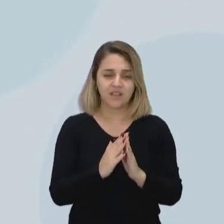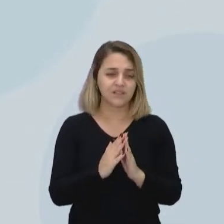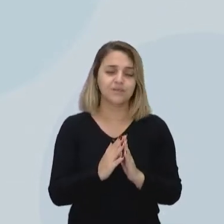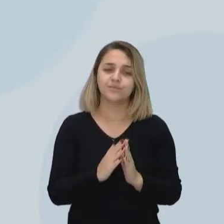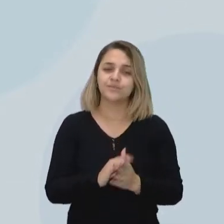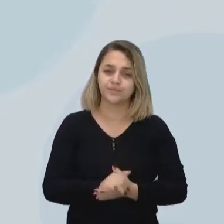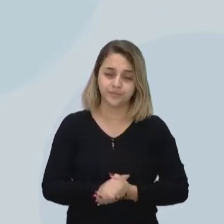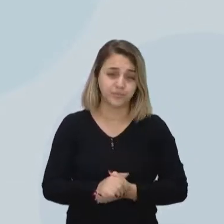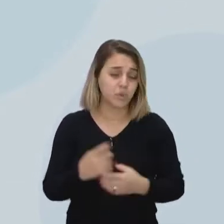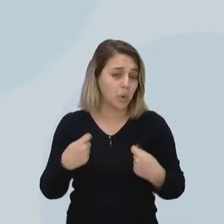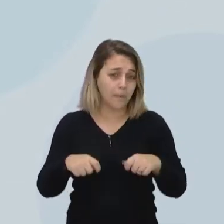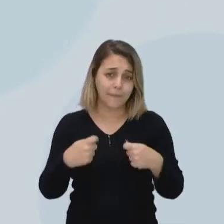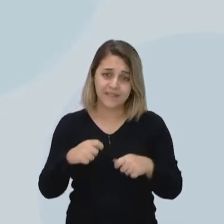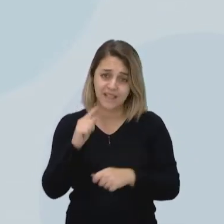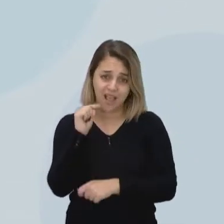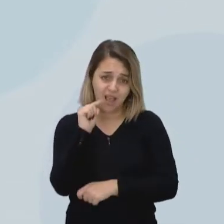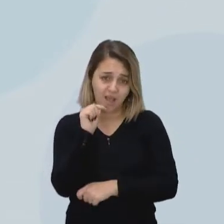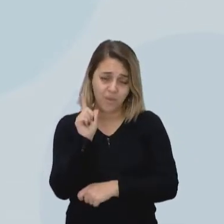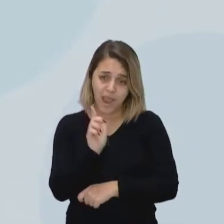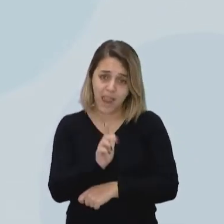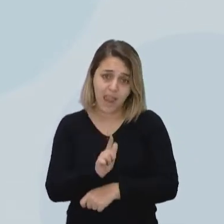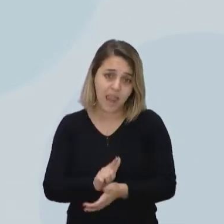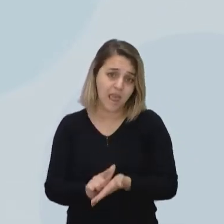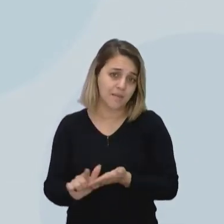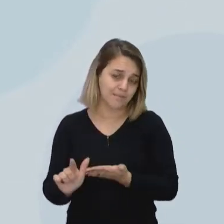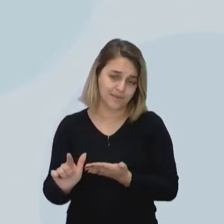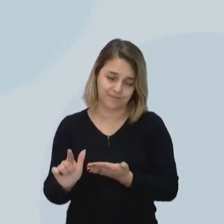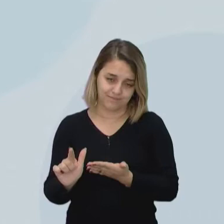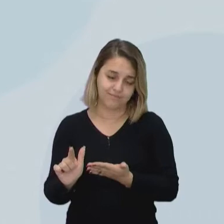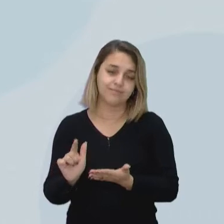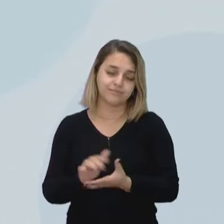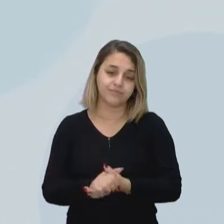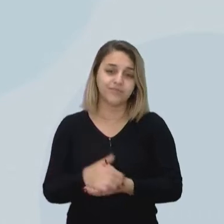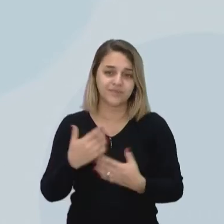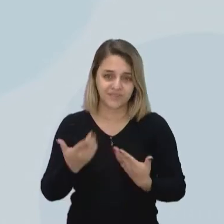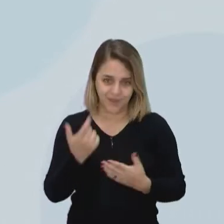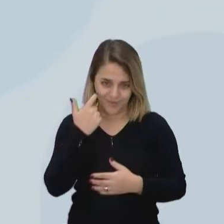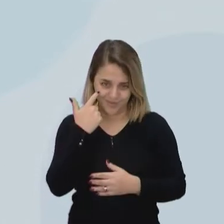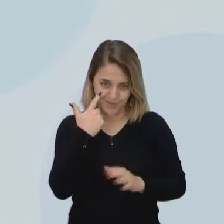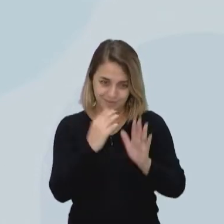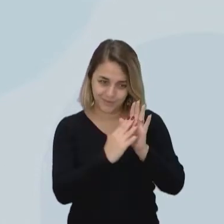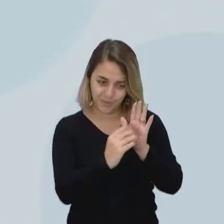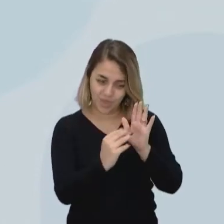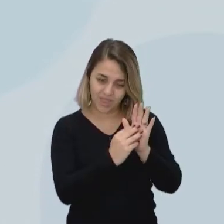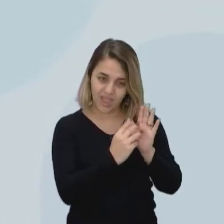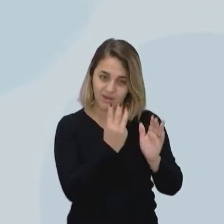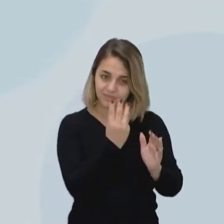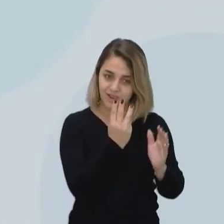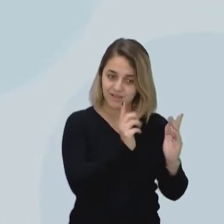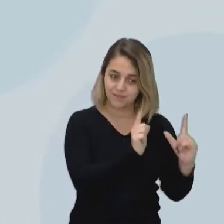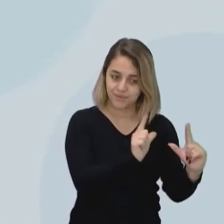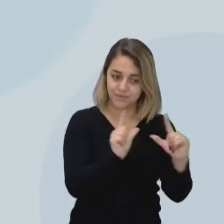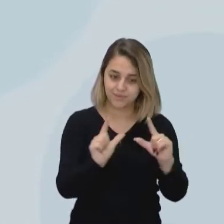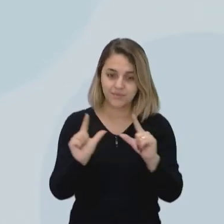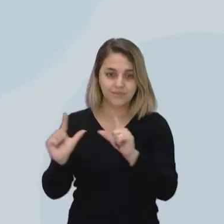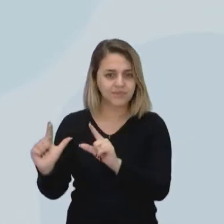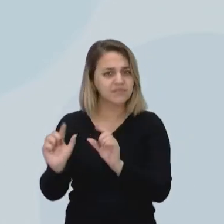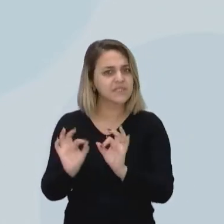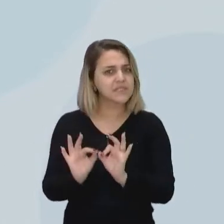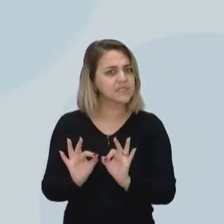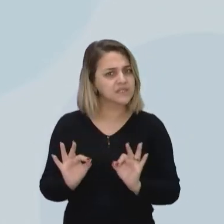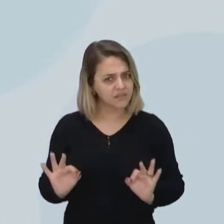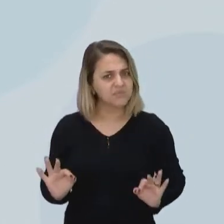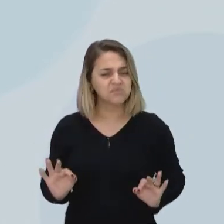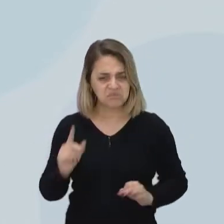você utilizar a água tratada. Então, a gente tem aí um modelinho, Uma técnica, até certo ponto, muito simples,